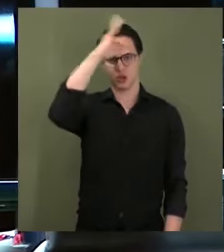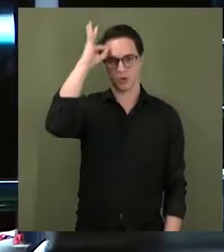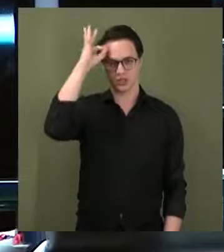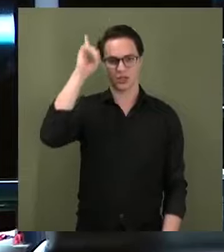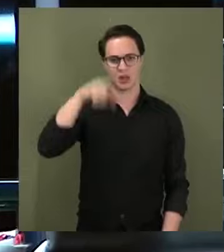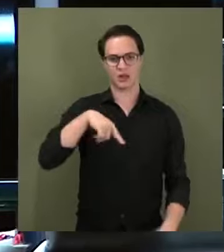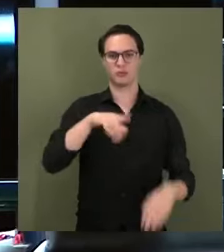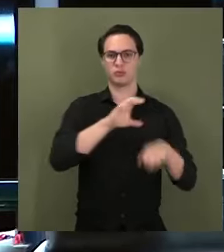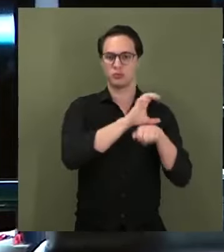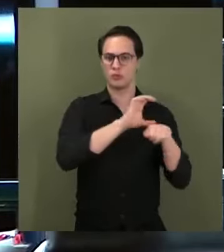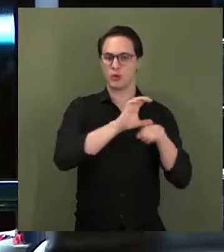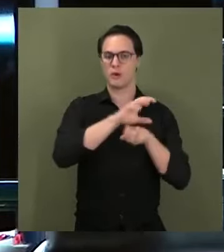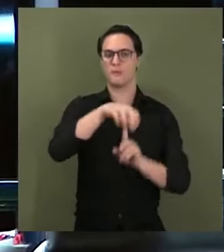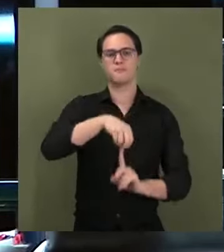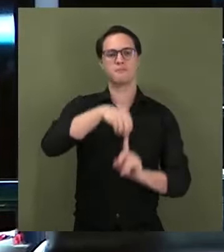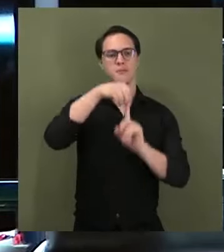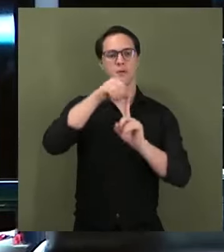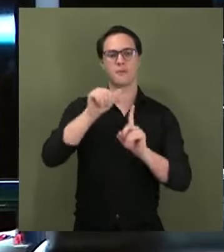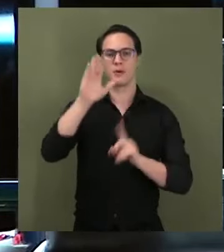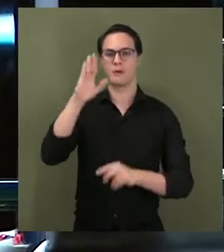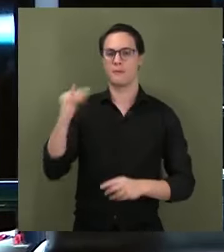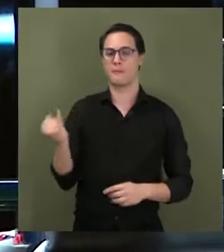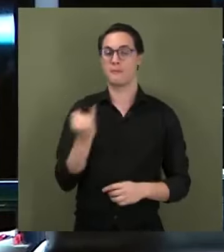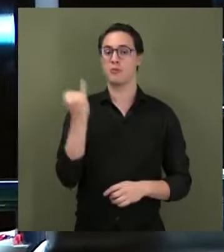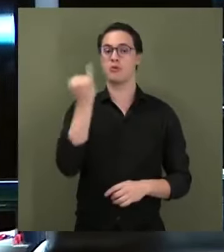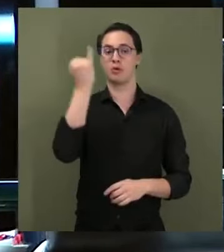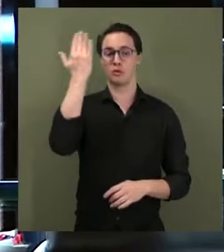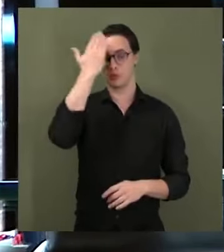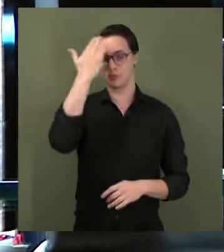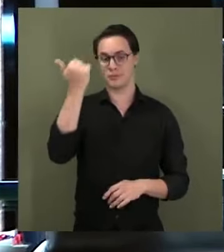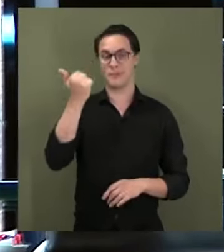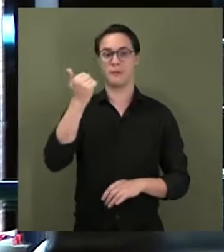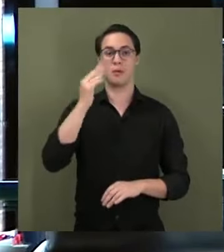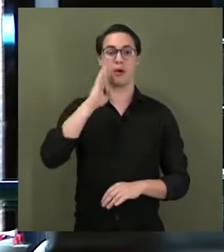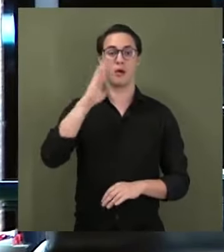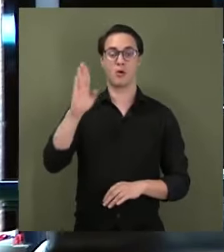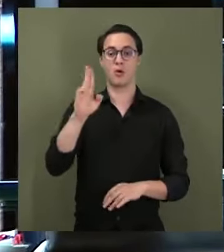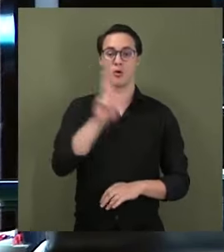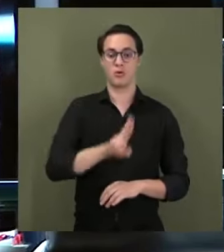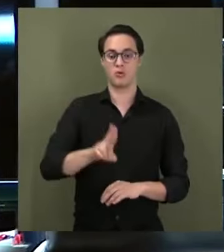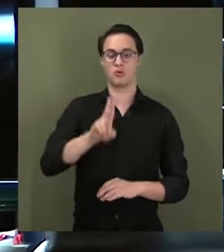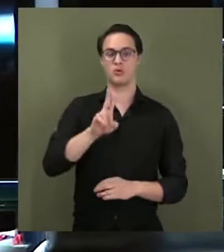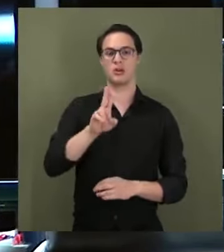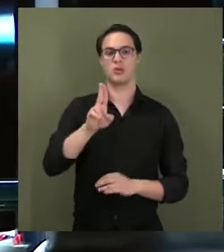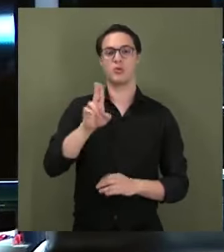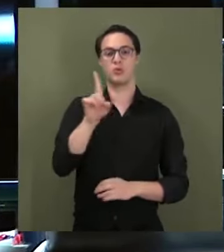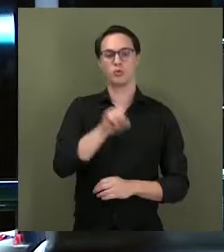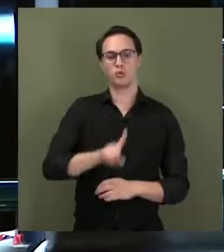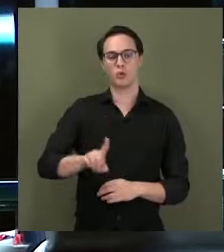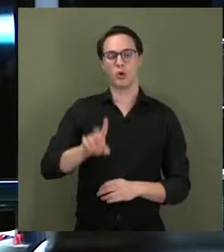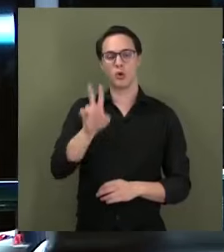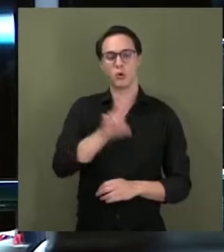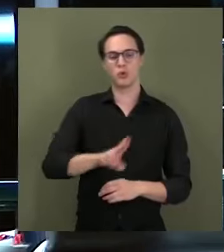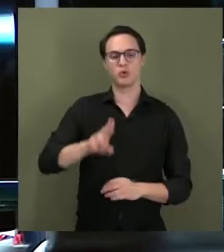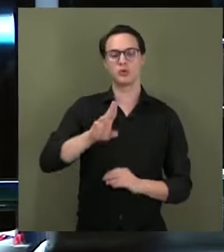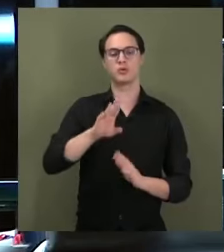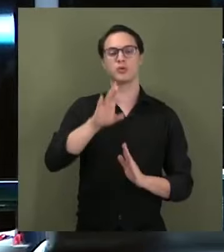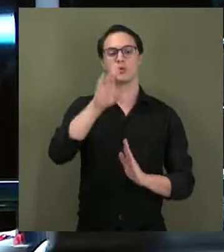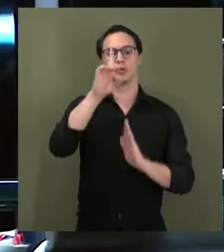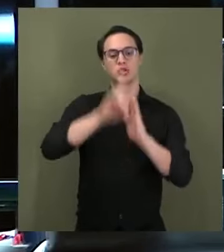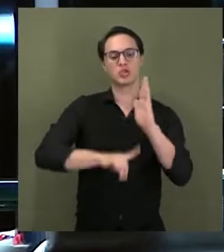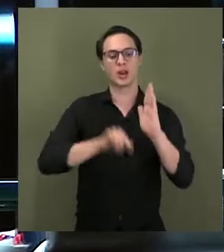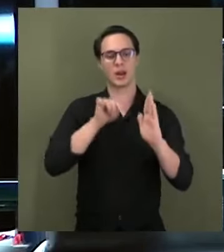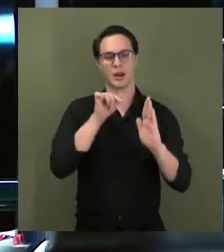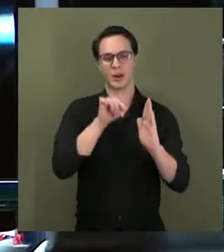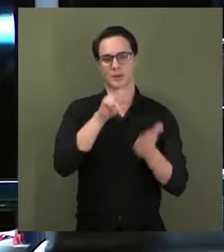constitucional dos mais caros e importantes, especialmente na aplicação do direito penal, ou seja, ninguém é considerado